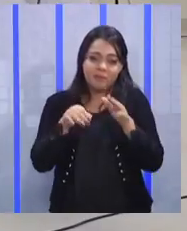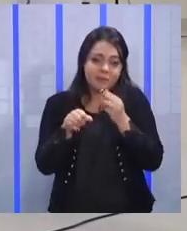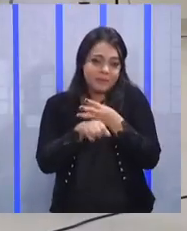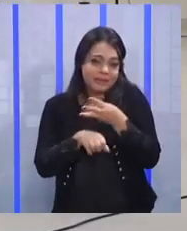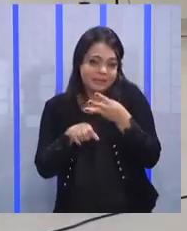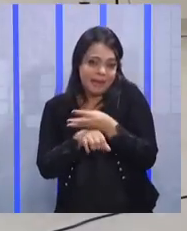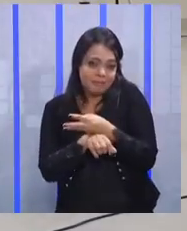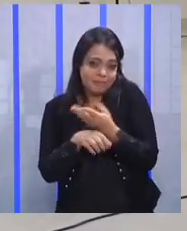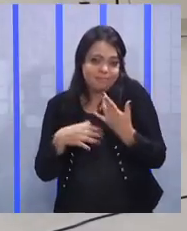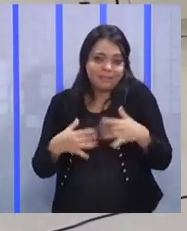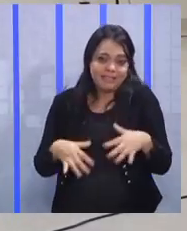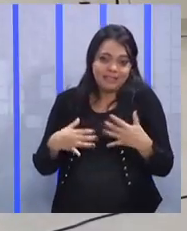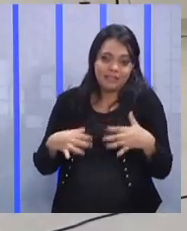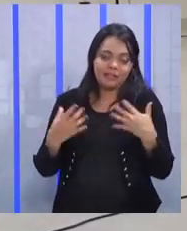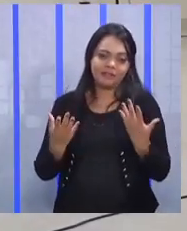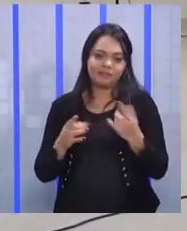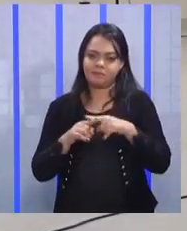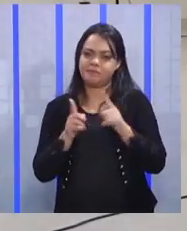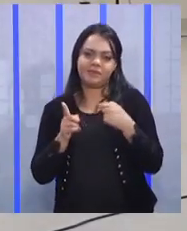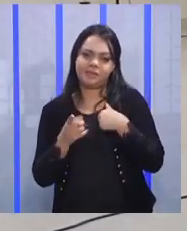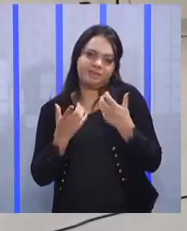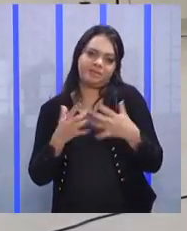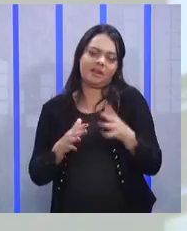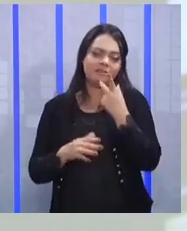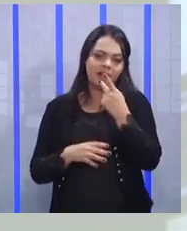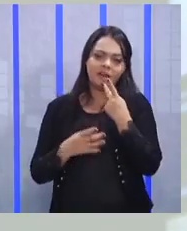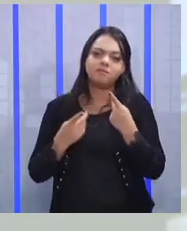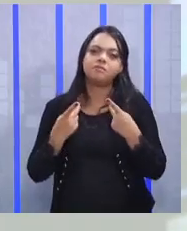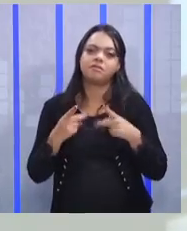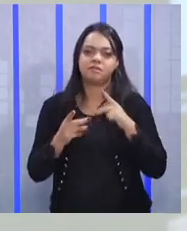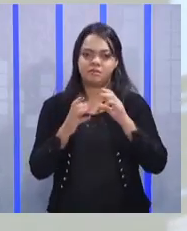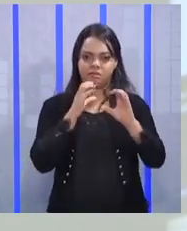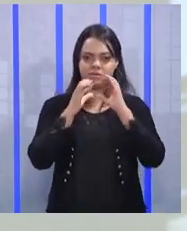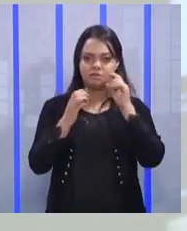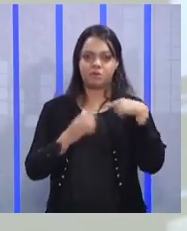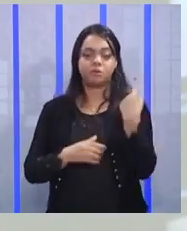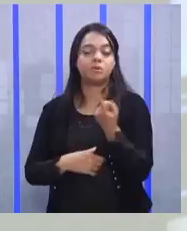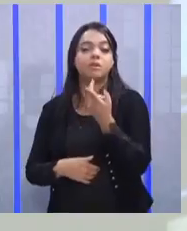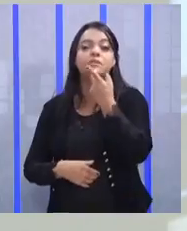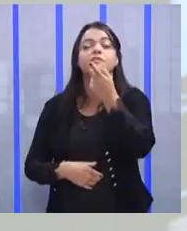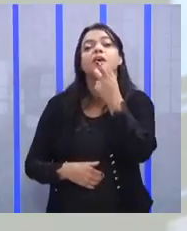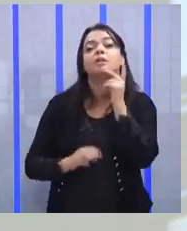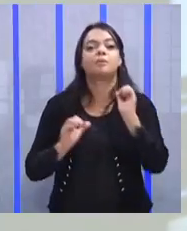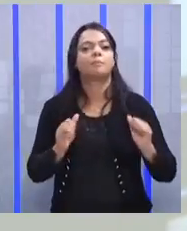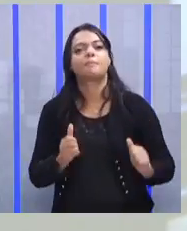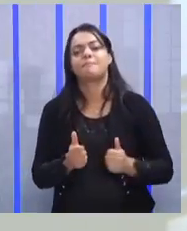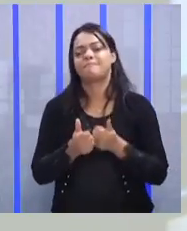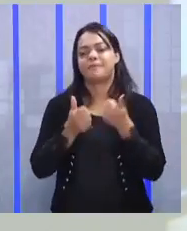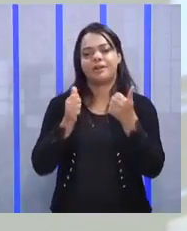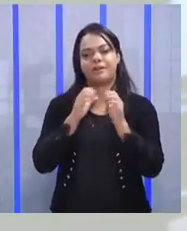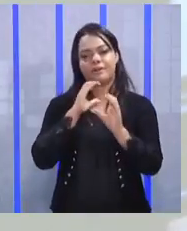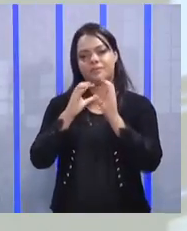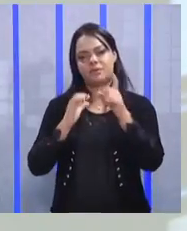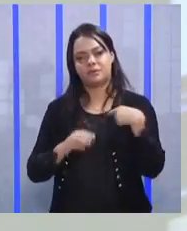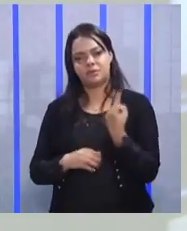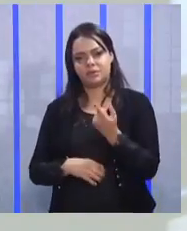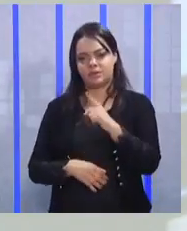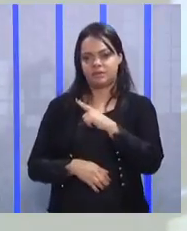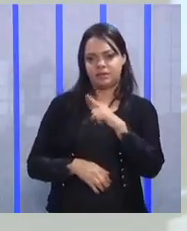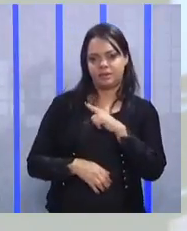mas eu não vou falar desse tipo de meio de comunicação. Nós estamos falando aqui sobre o melhor meio de comunicação que a gente tem.